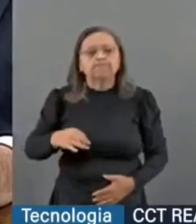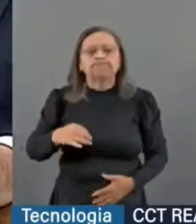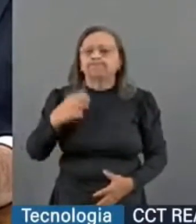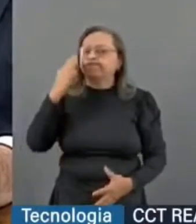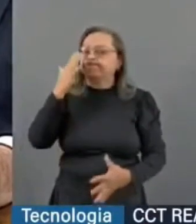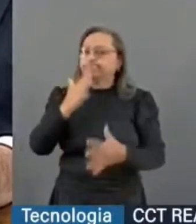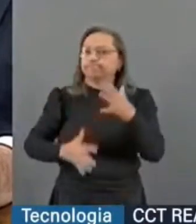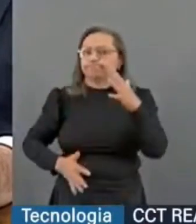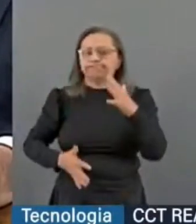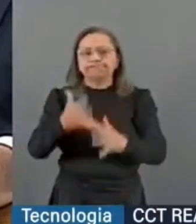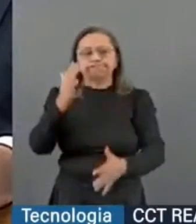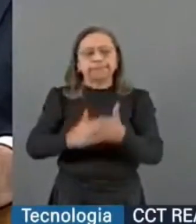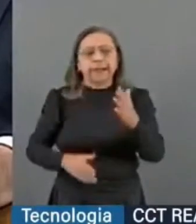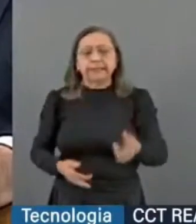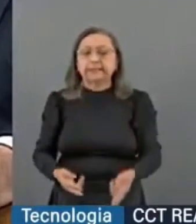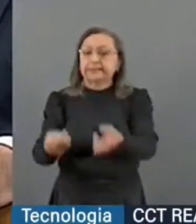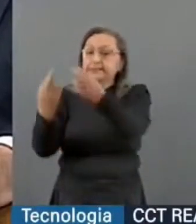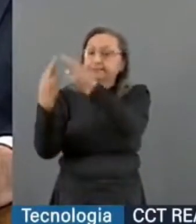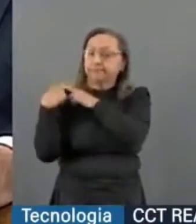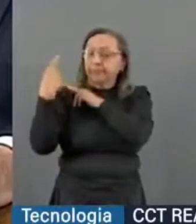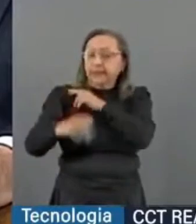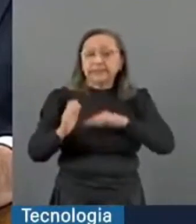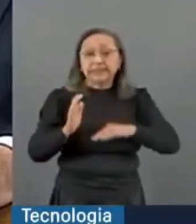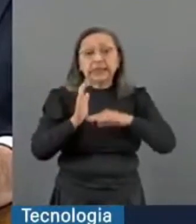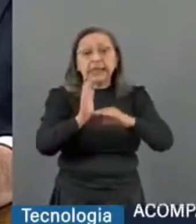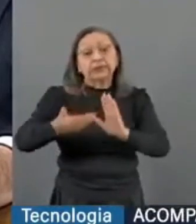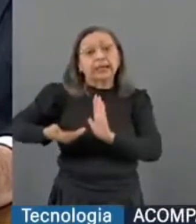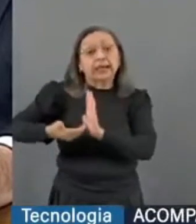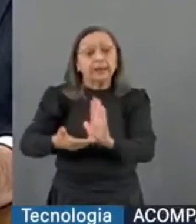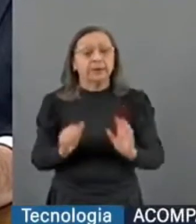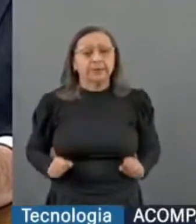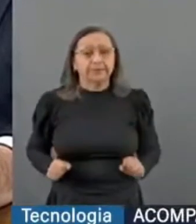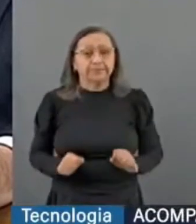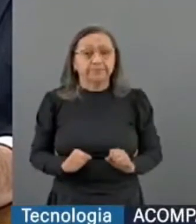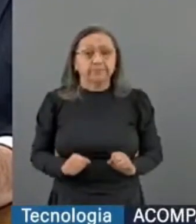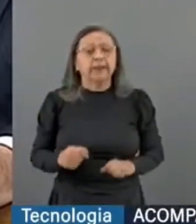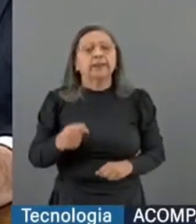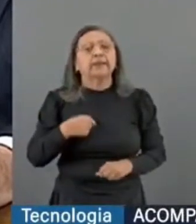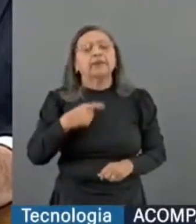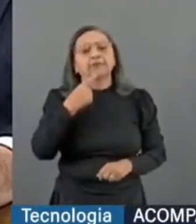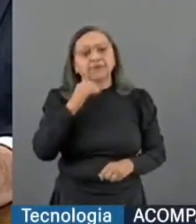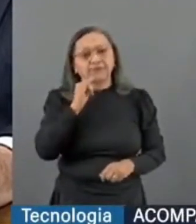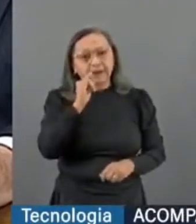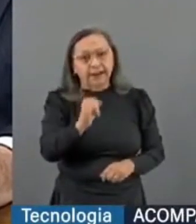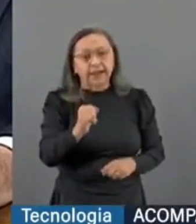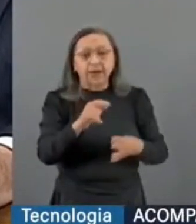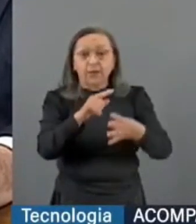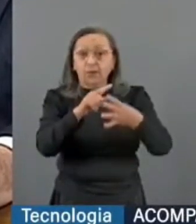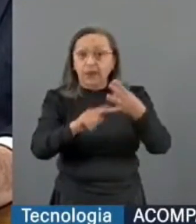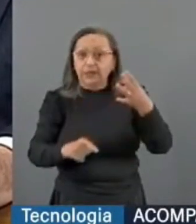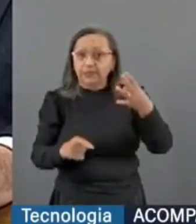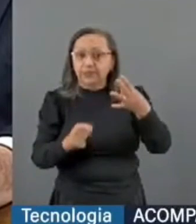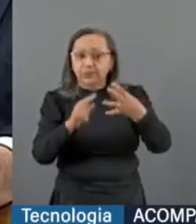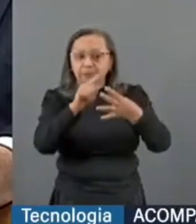as atribuições desse Senado Federal e da Câmara Legislativa. E eu vou lhe dizer quatro questões